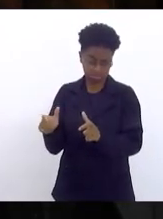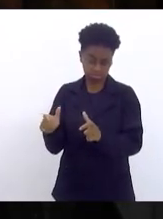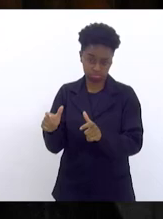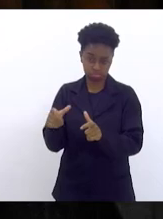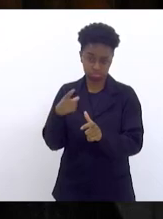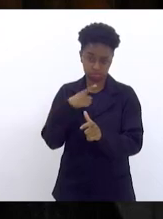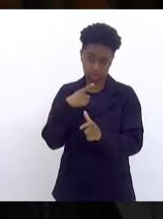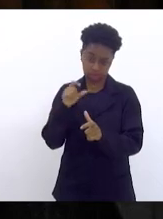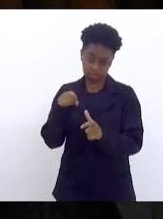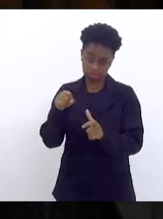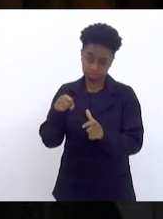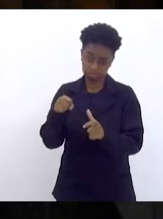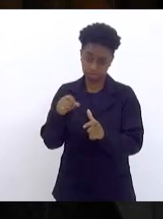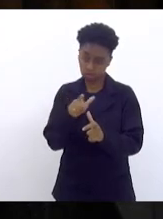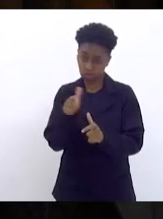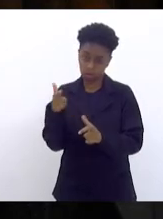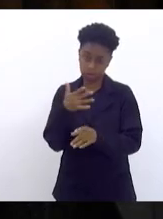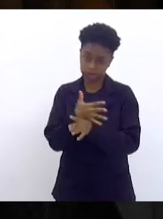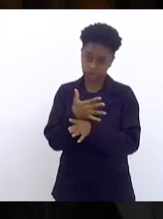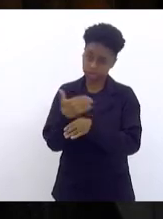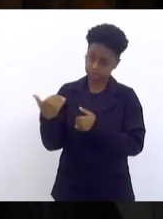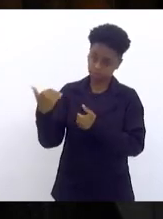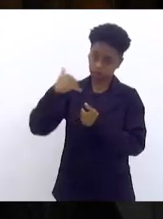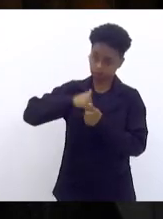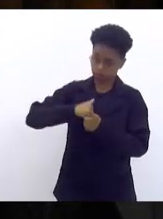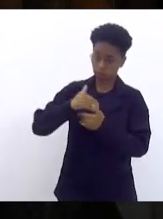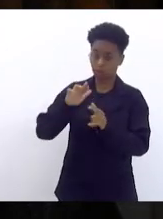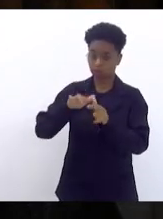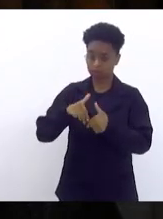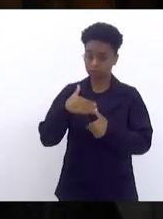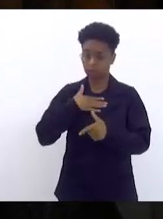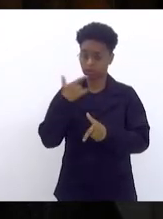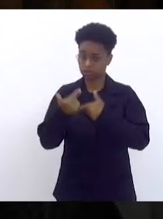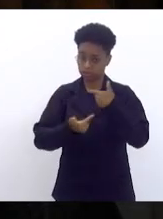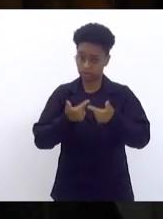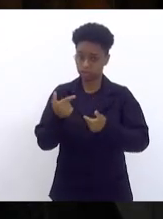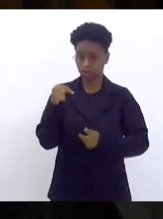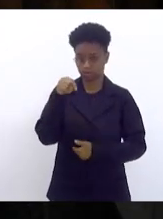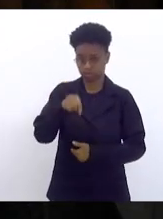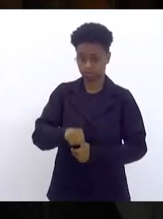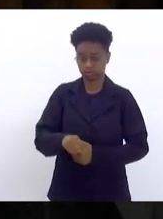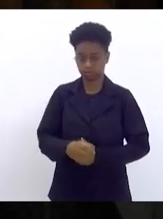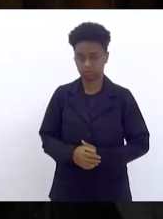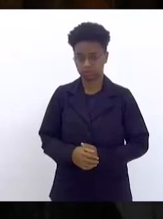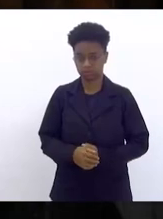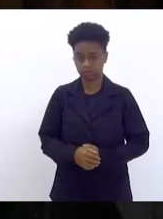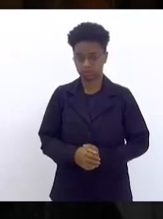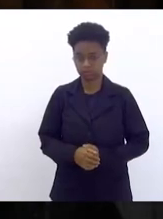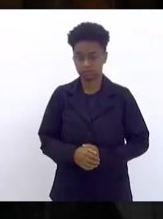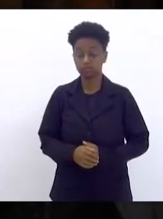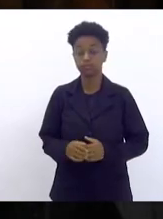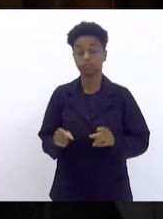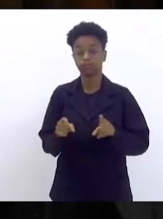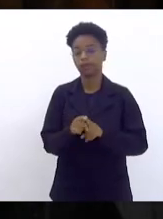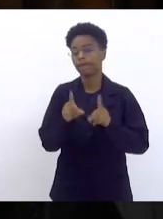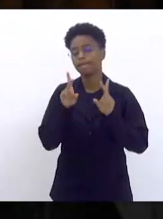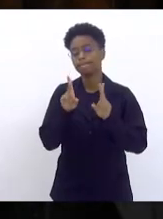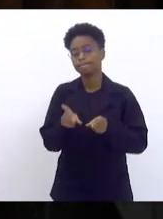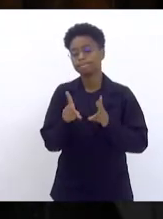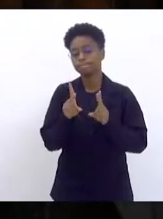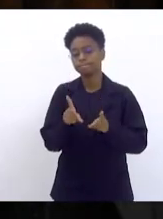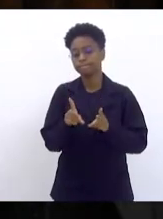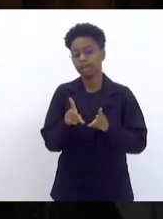municípios, fruto do trabalho que aqui desenvolvo. E esse mesmo princípio